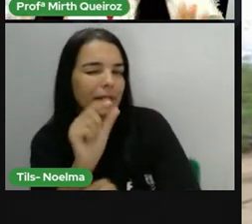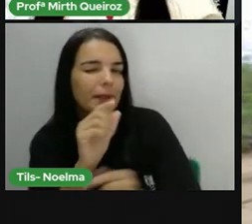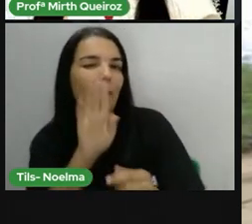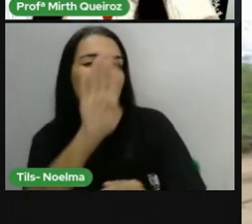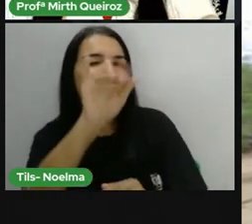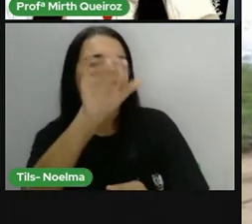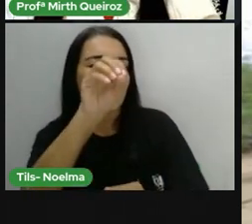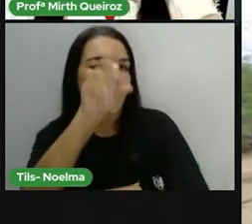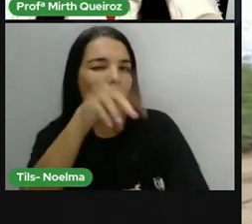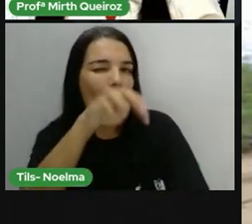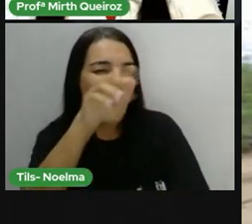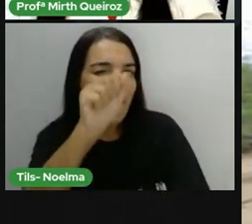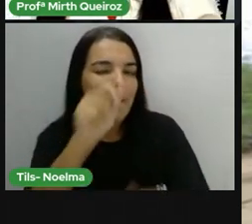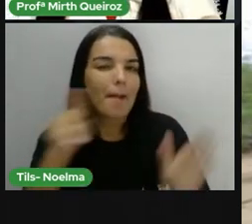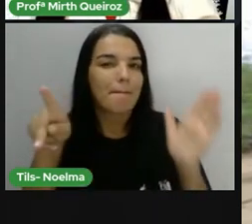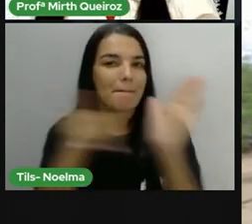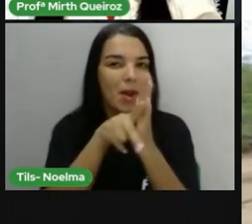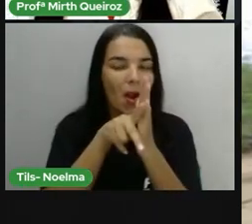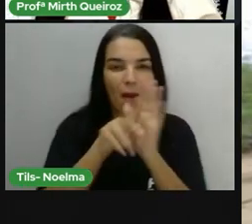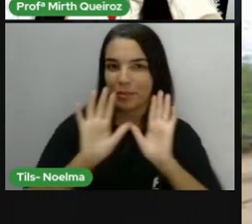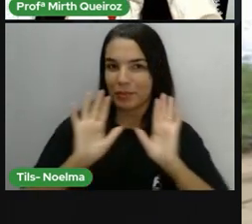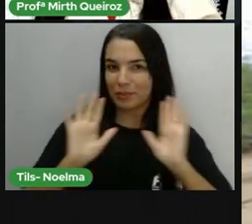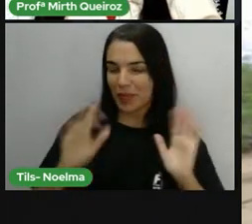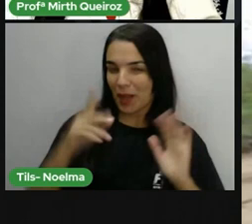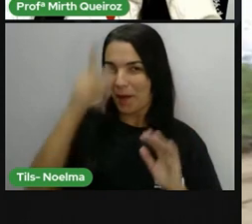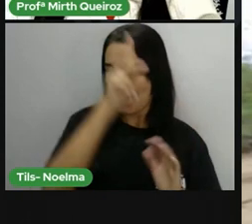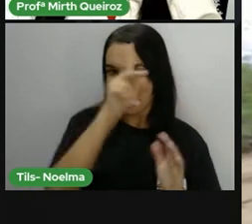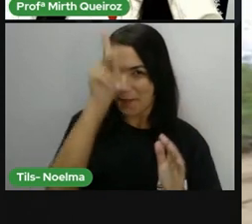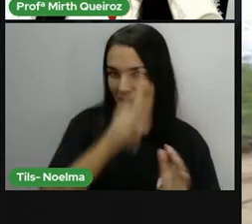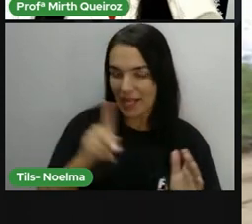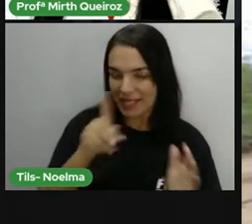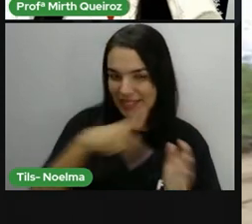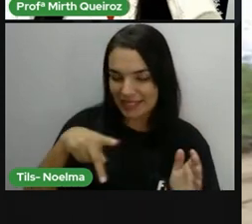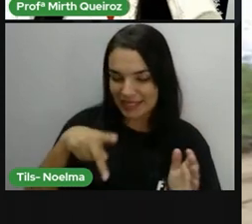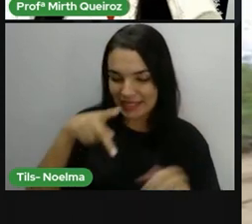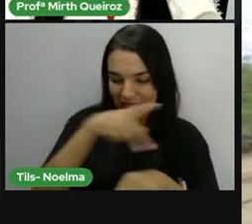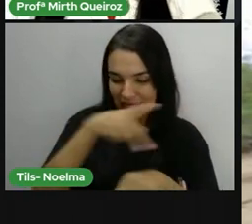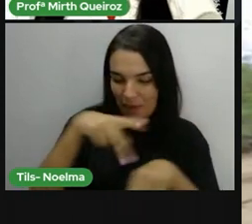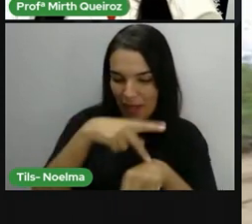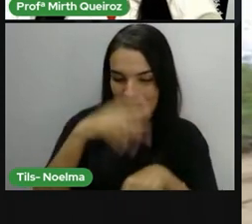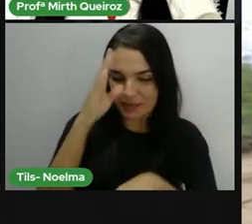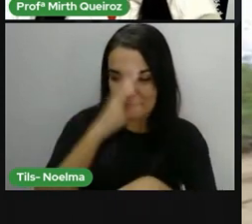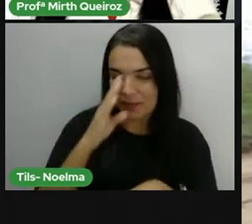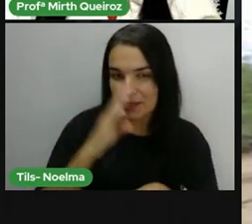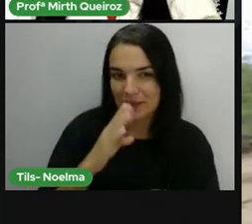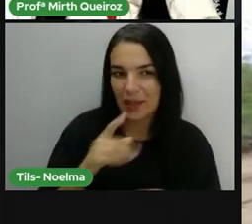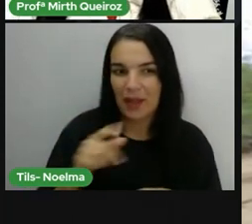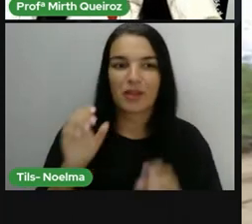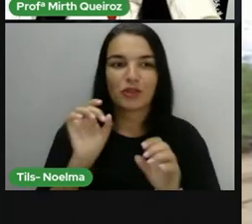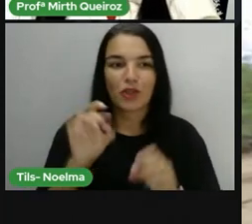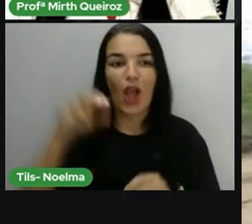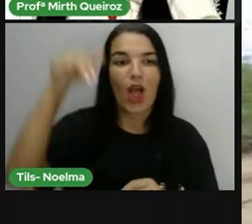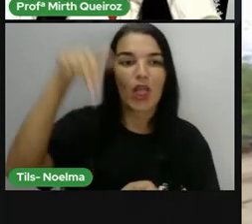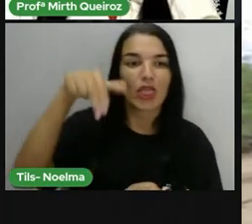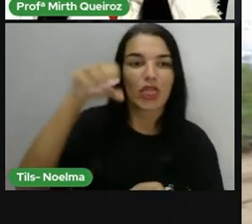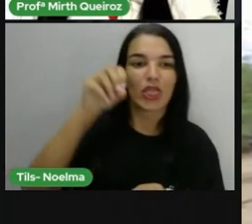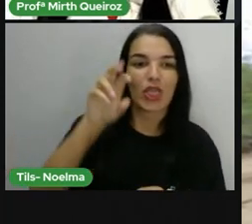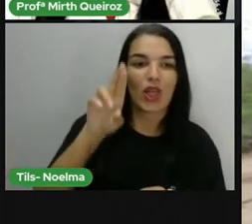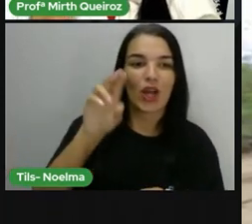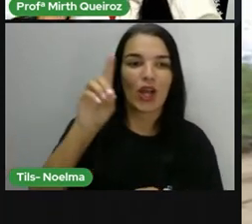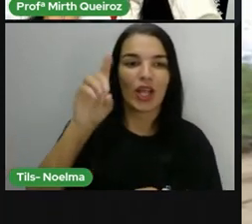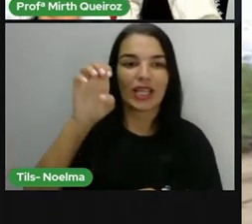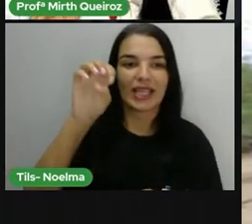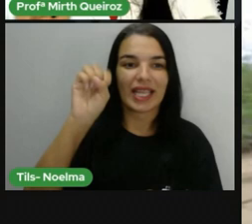exclusivo, né? Do nosso país, está localizado aí em grande parte no Nordeste da Bahia, pegando